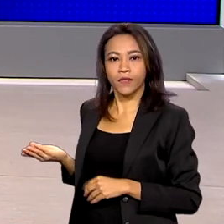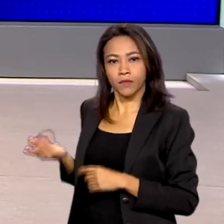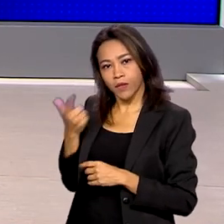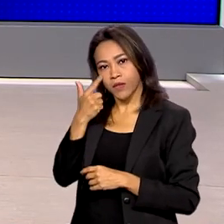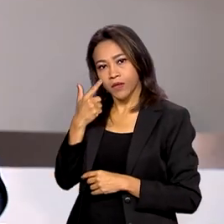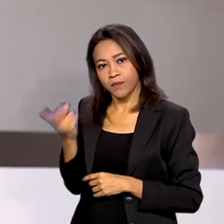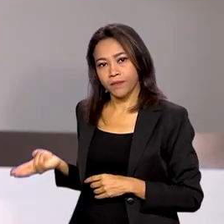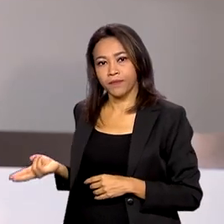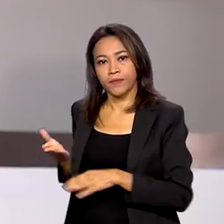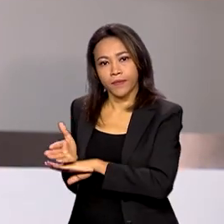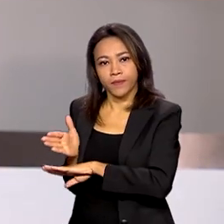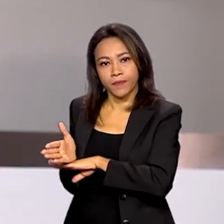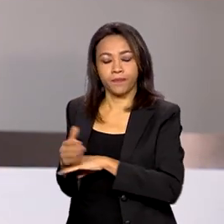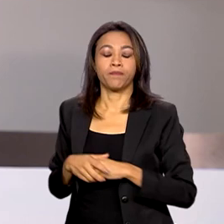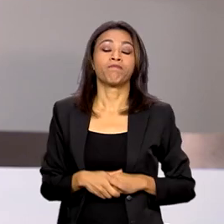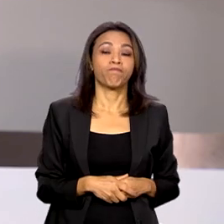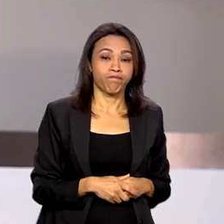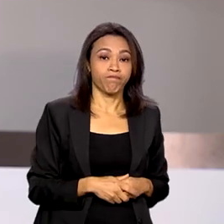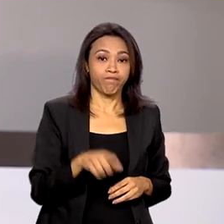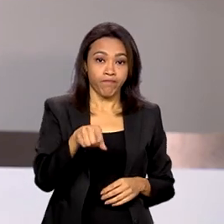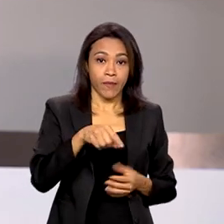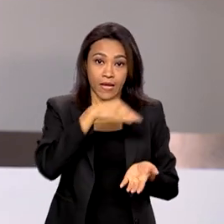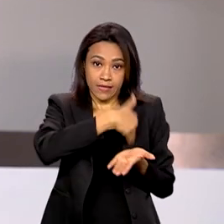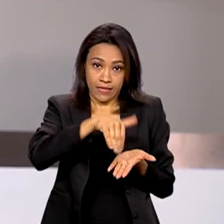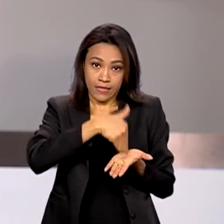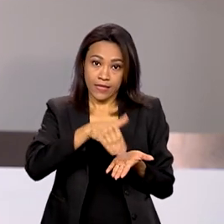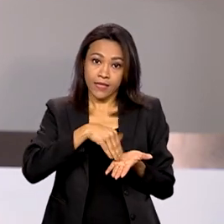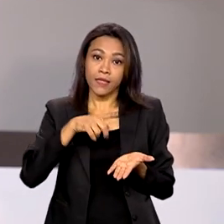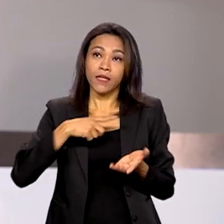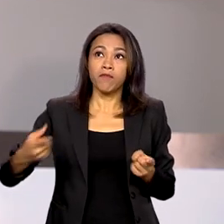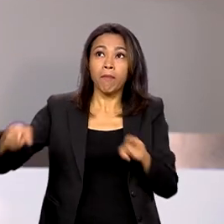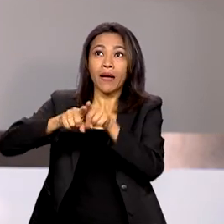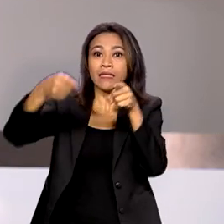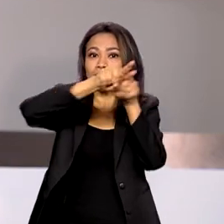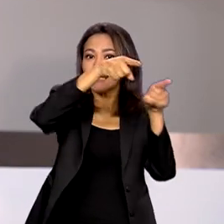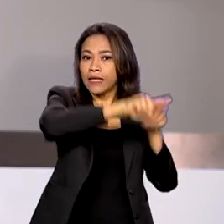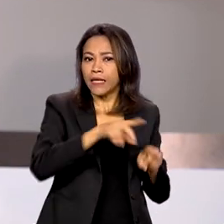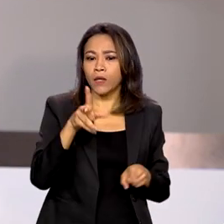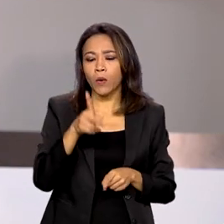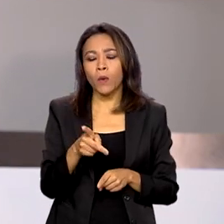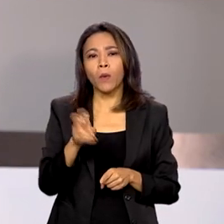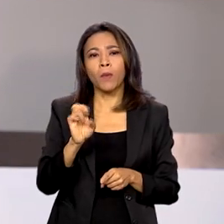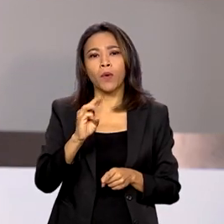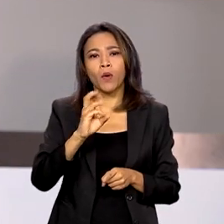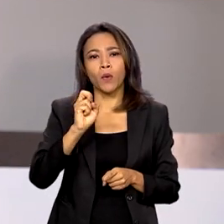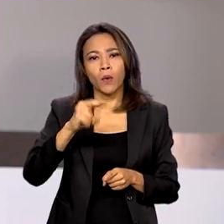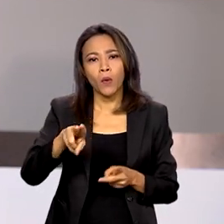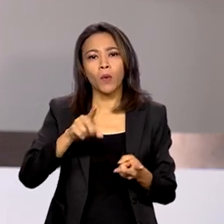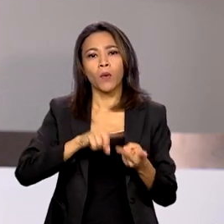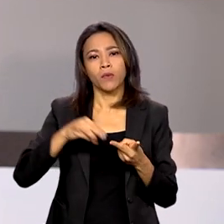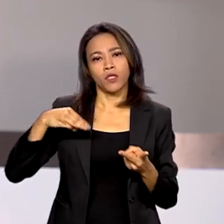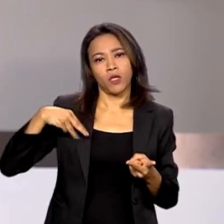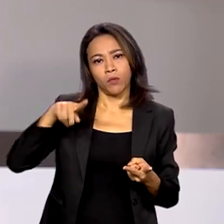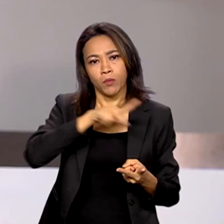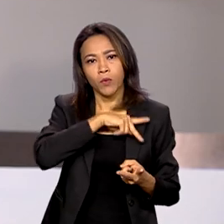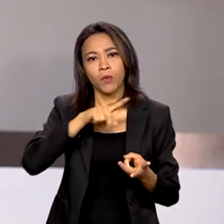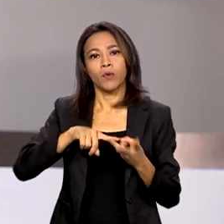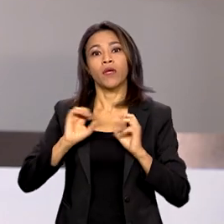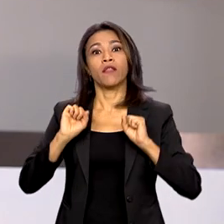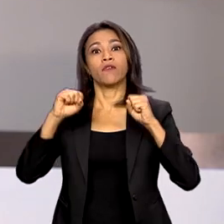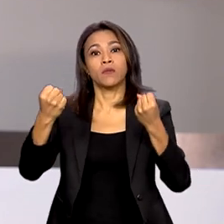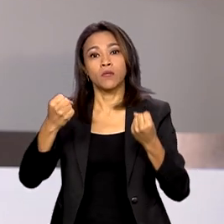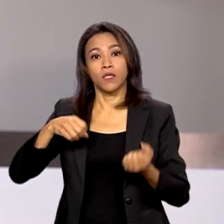Pública. A Senacom estabeleceu parcerias com os PROCON, os Ministérios Públicos e Defensorias Públicas dos Estados